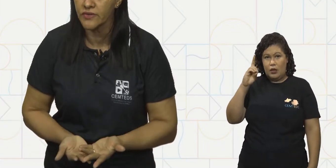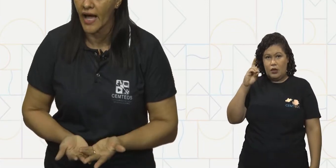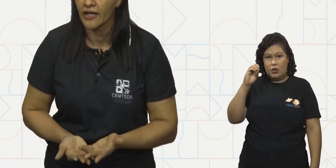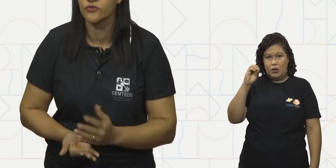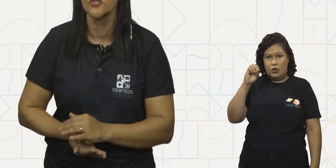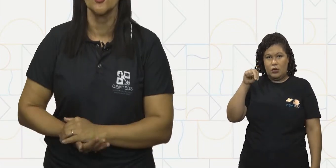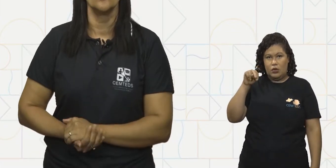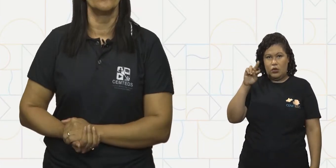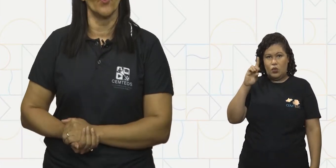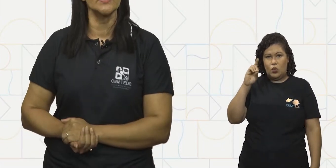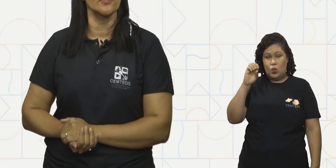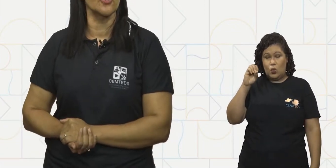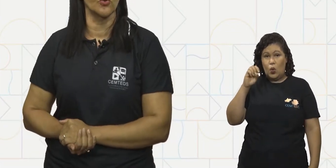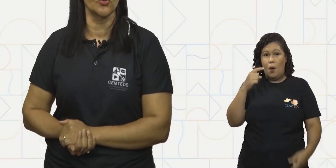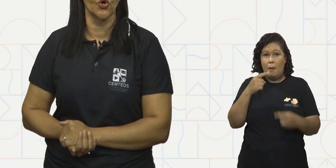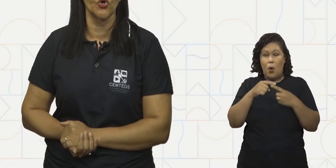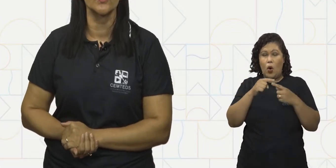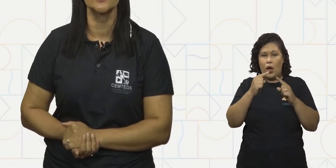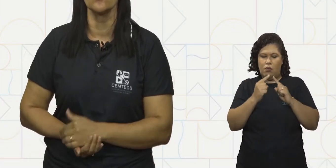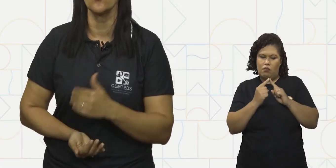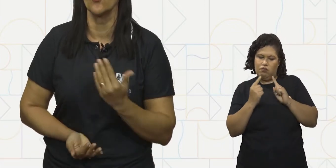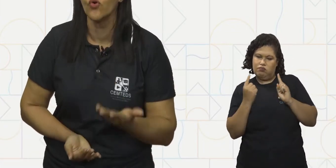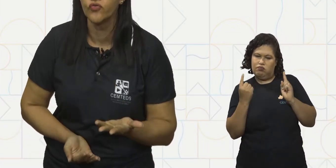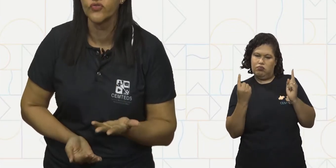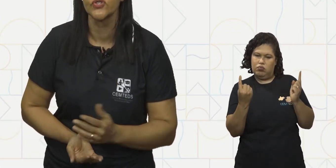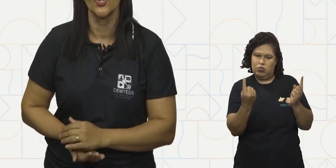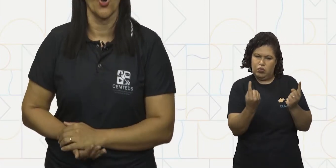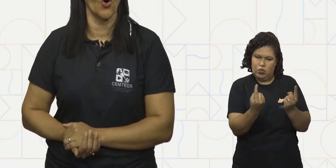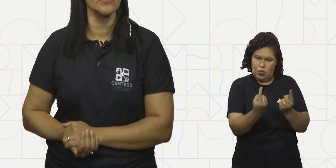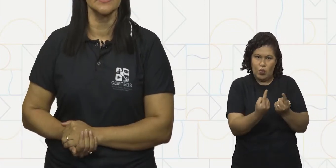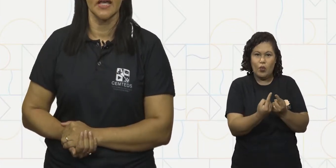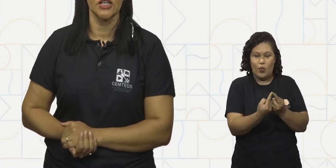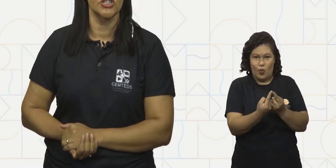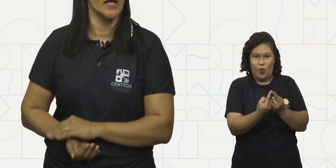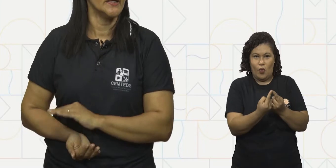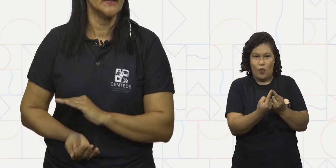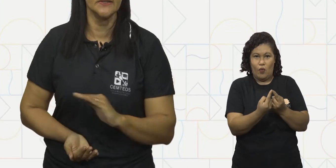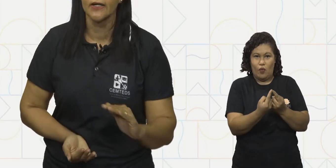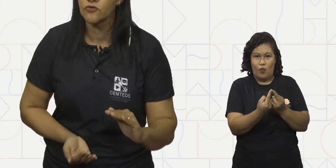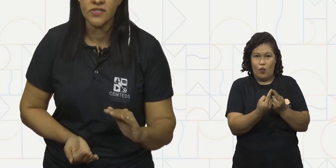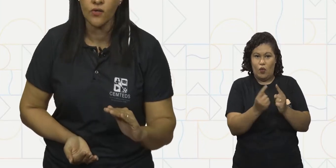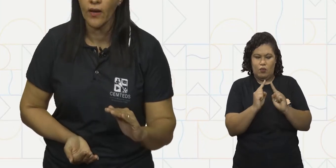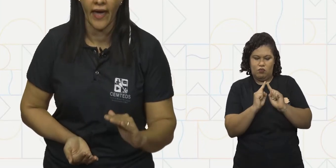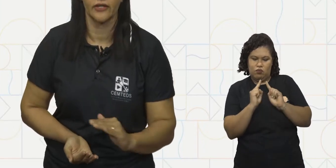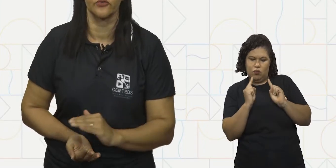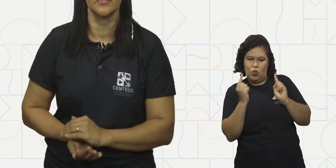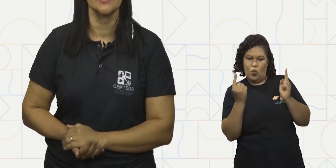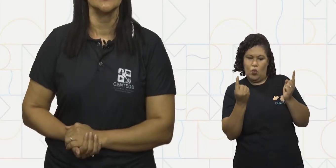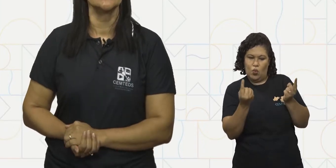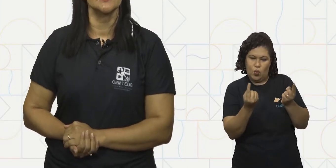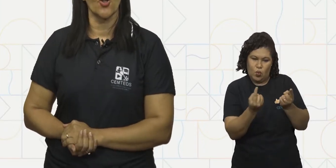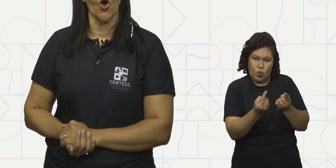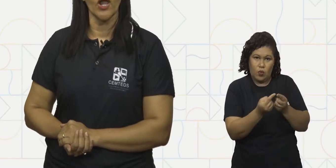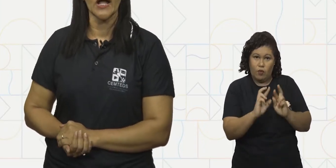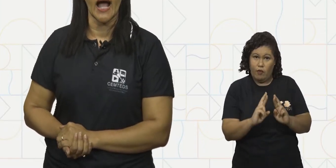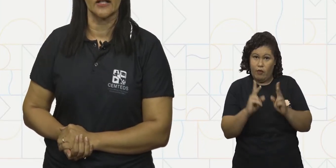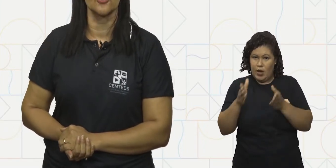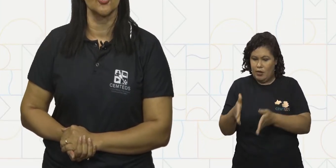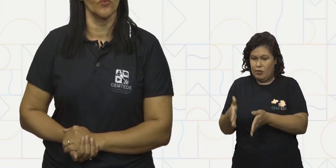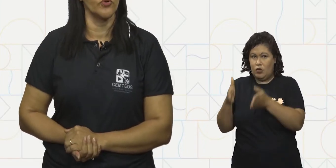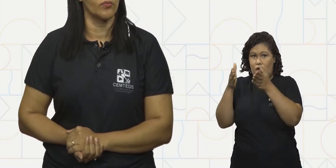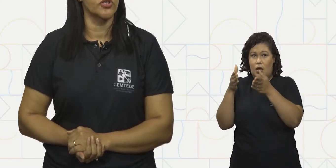arredondados, pois seus contornos são curvos, ou seja, não são retos. Se